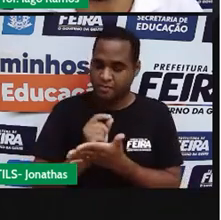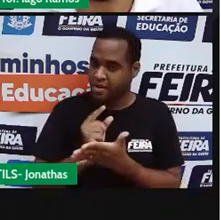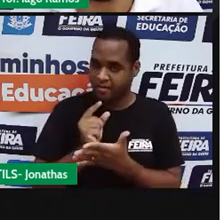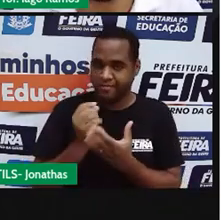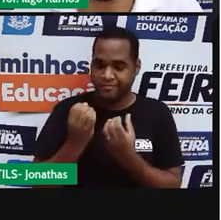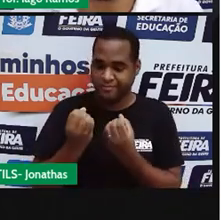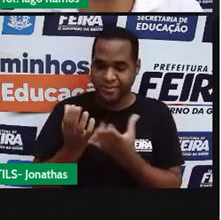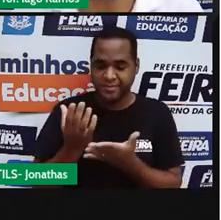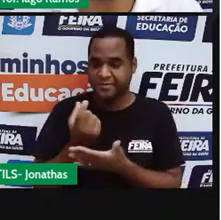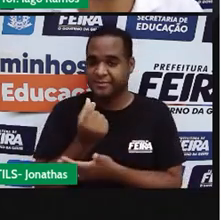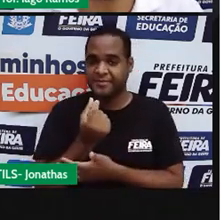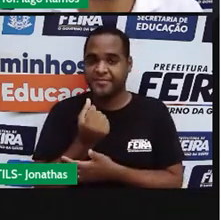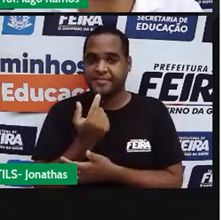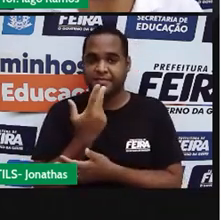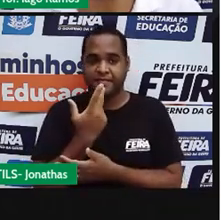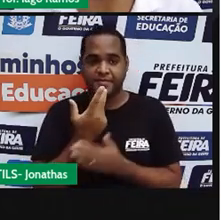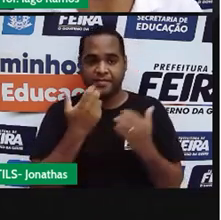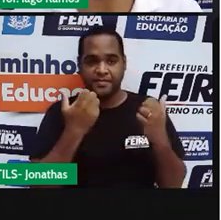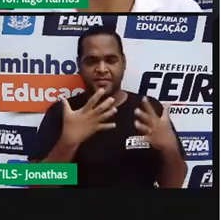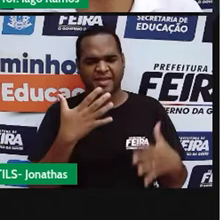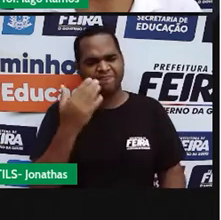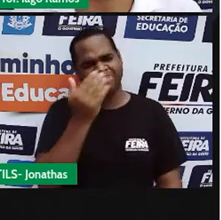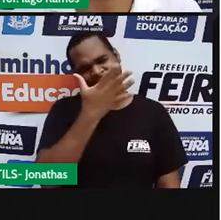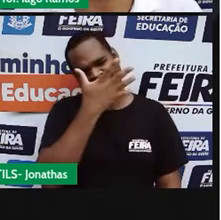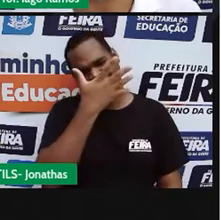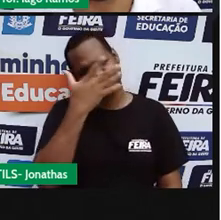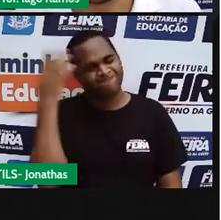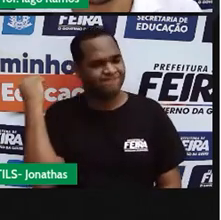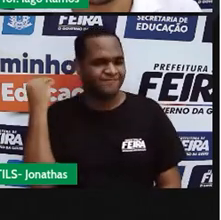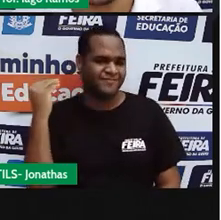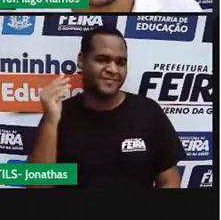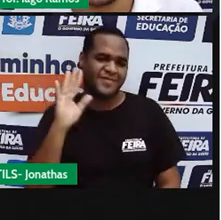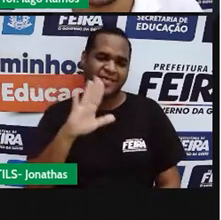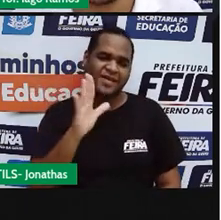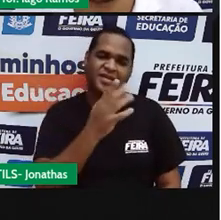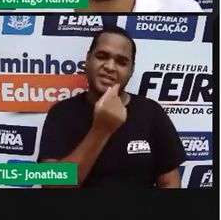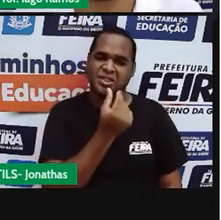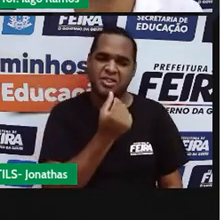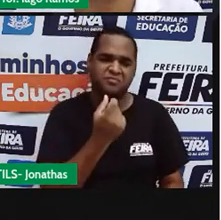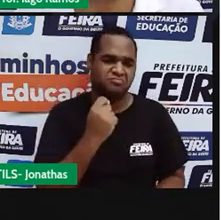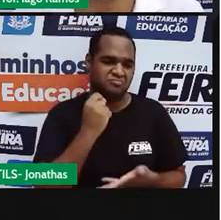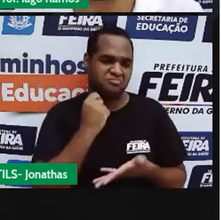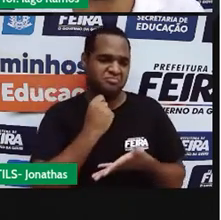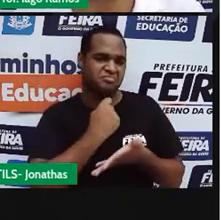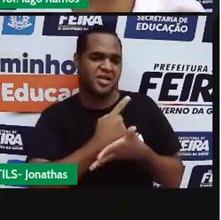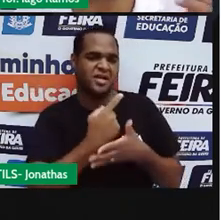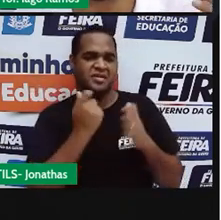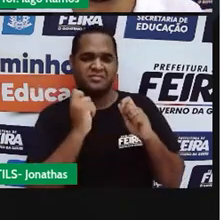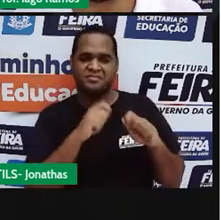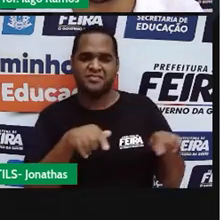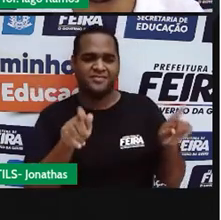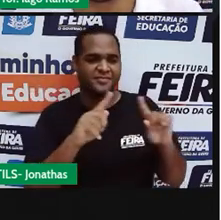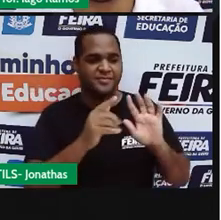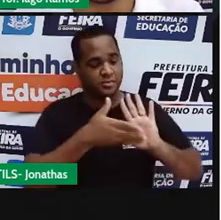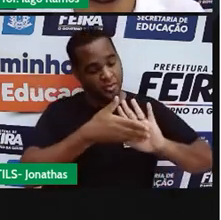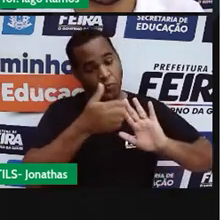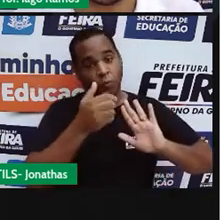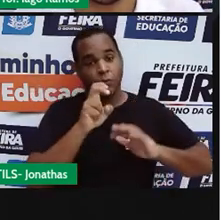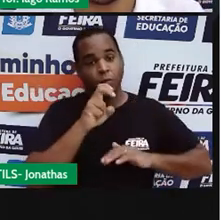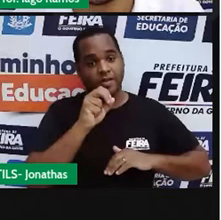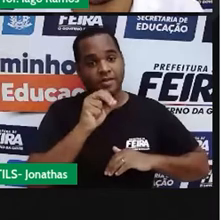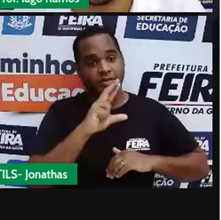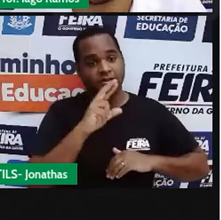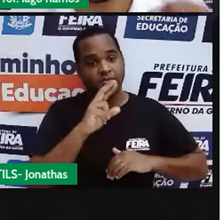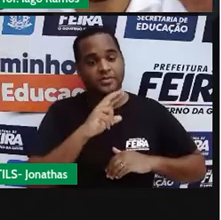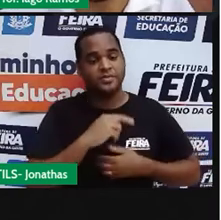ele, ele decidiu esquecer essa dívida. Ele decidiu tirar essa dívida que eu tinha com